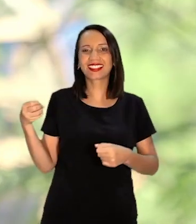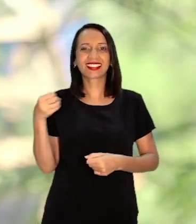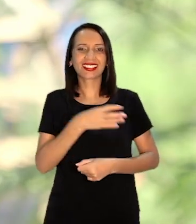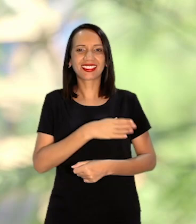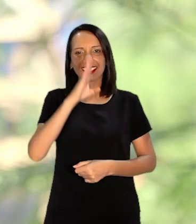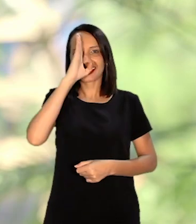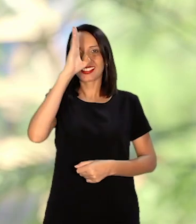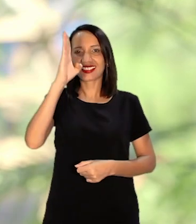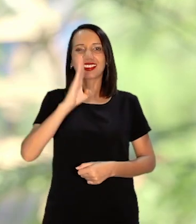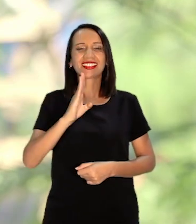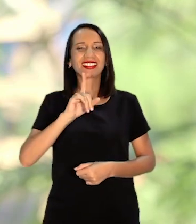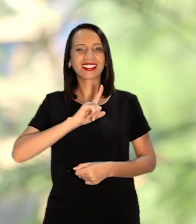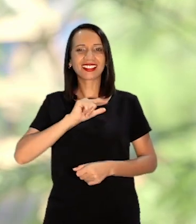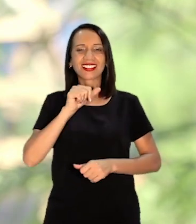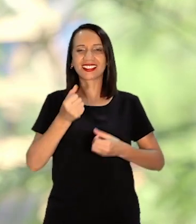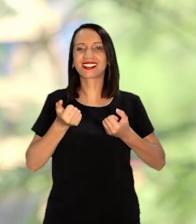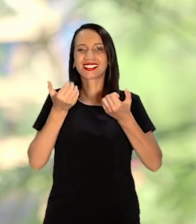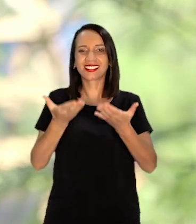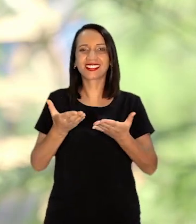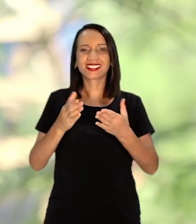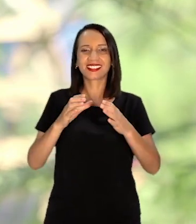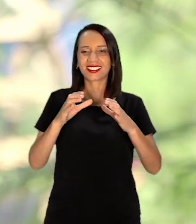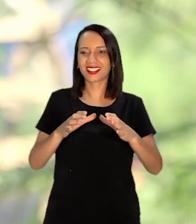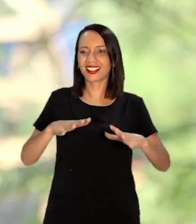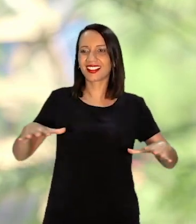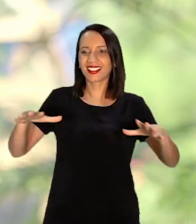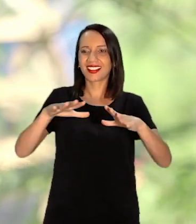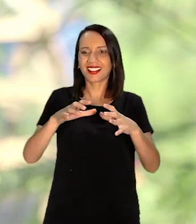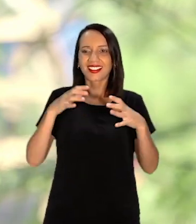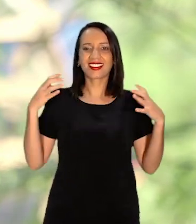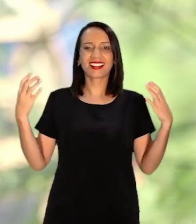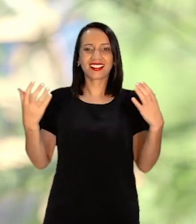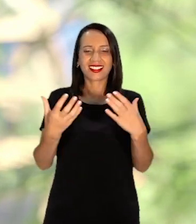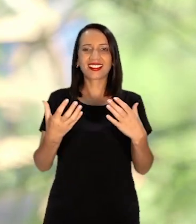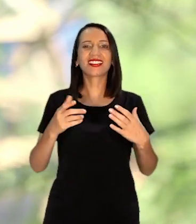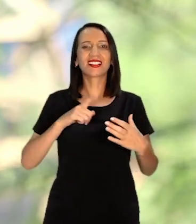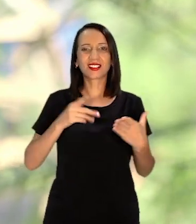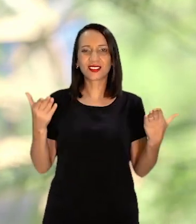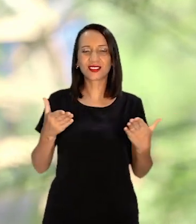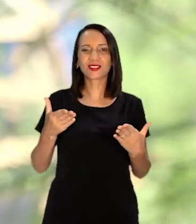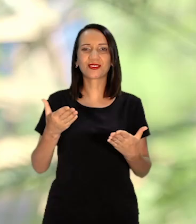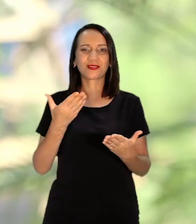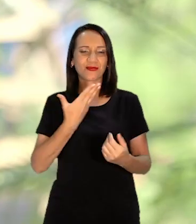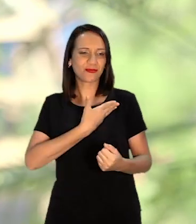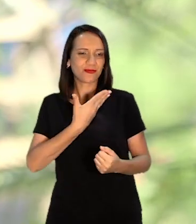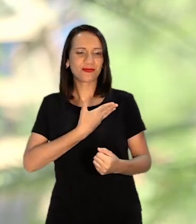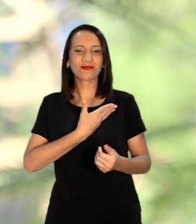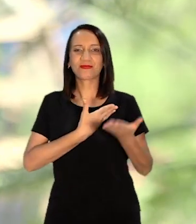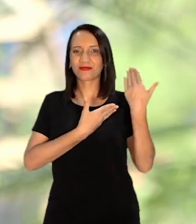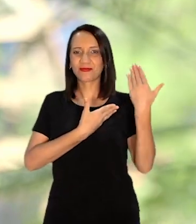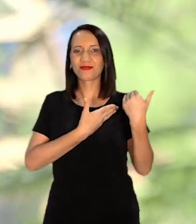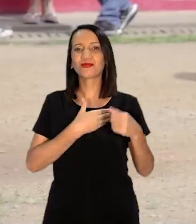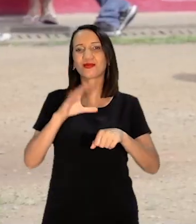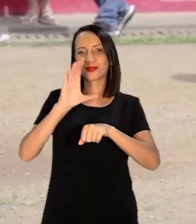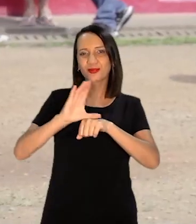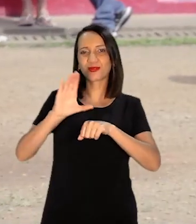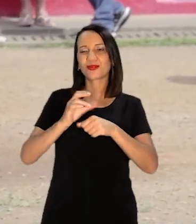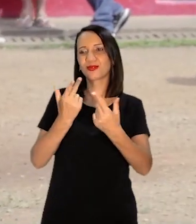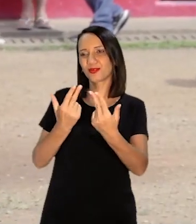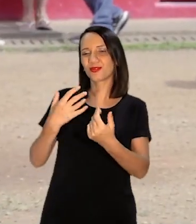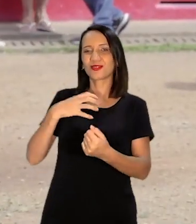Eu me envolvi Em uma comunidade maior Então muitos dos amigos Que eu tenho hoje São amigos da época Do cursinho também